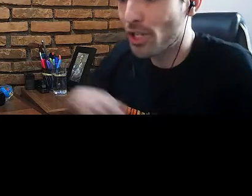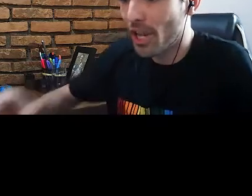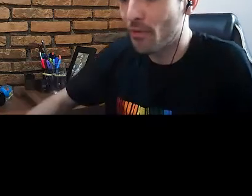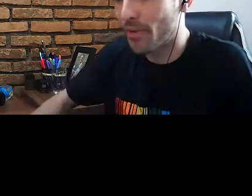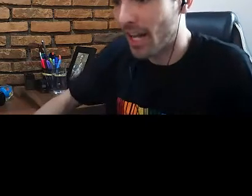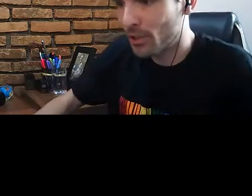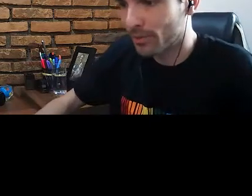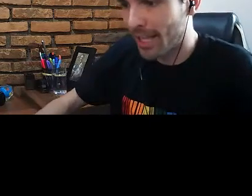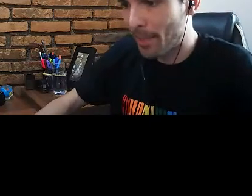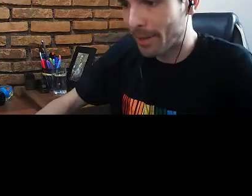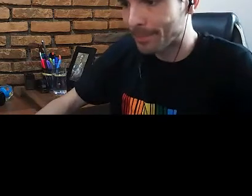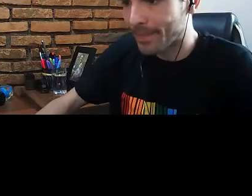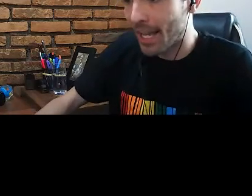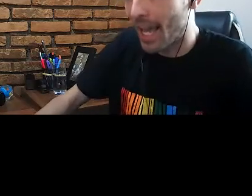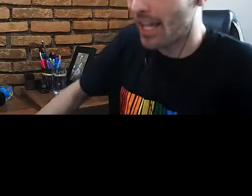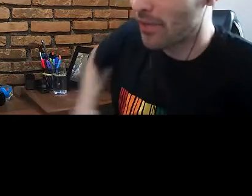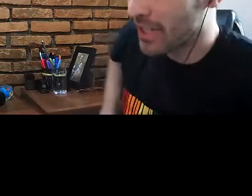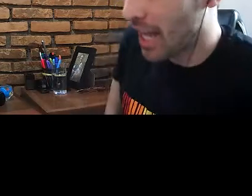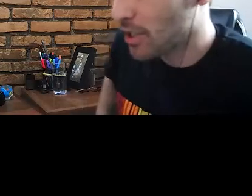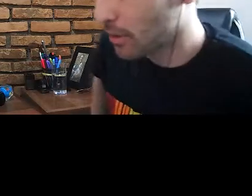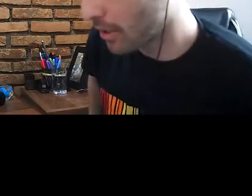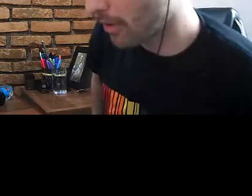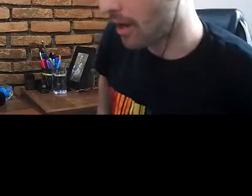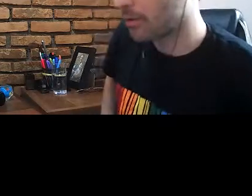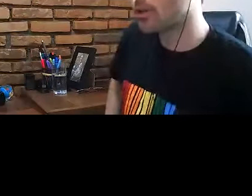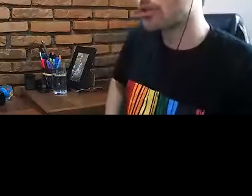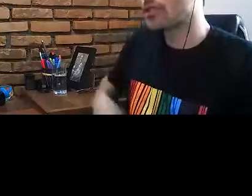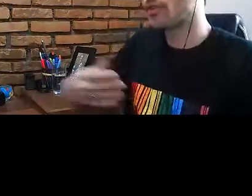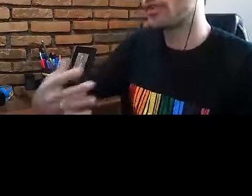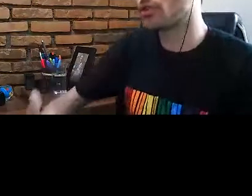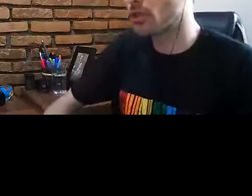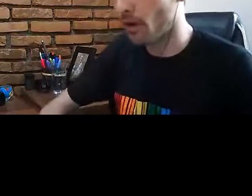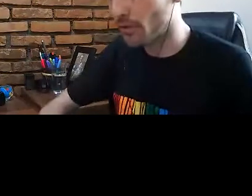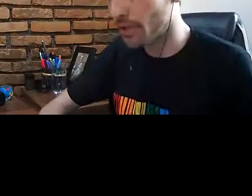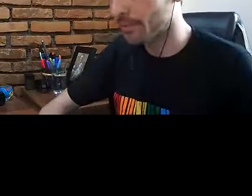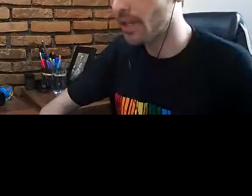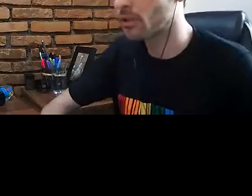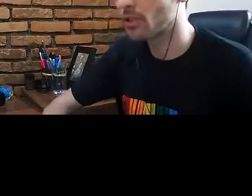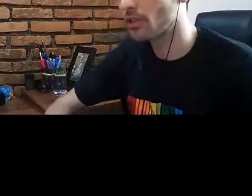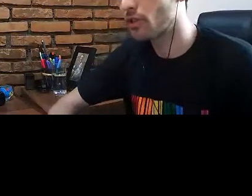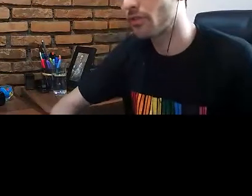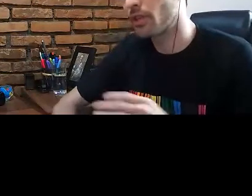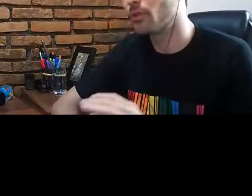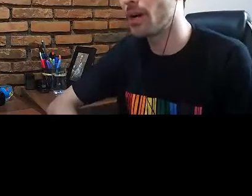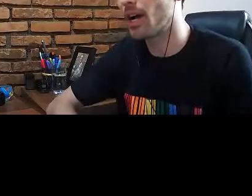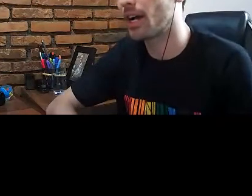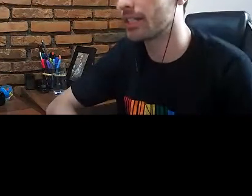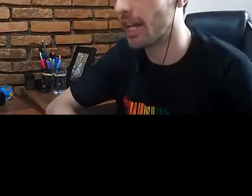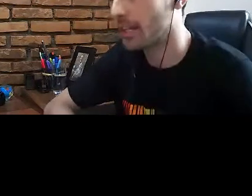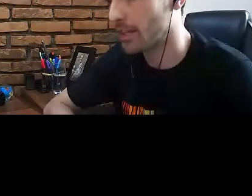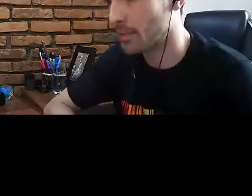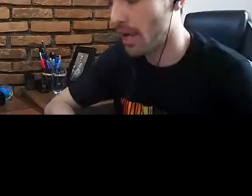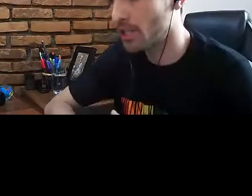Hoje eu vou falar de um tema, diversidade e inclusão no agro. Eu sou desenvolvedor de software, eu sou engenheiro de software numa